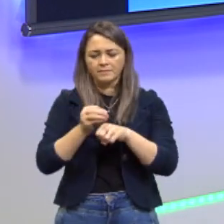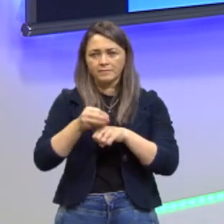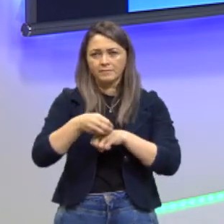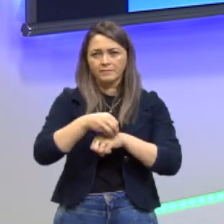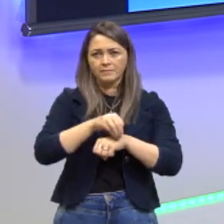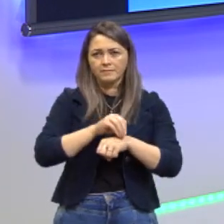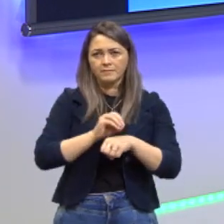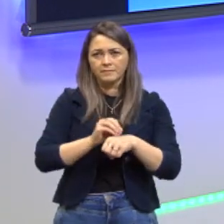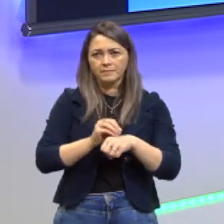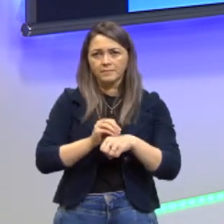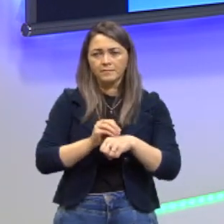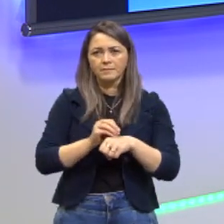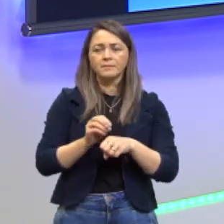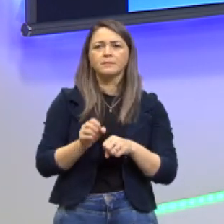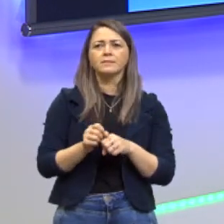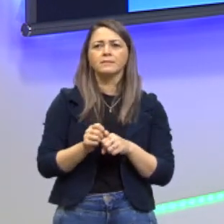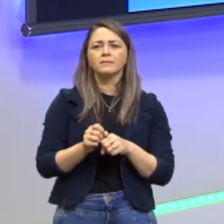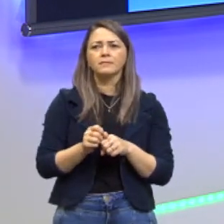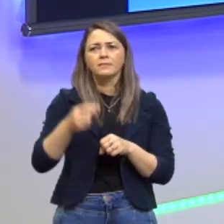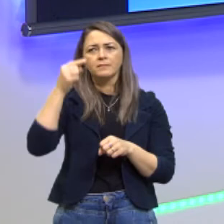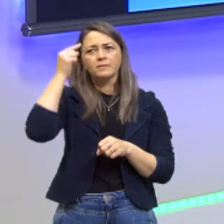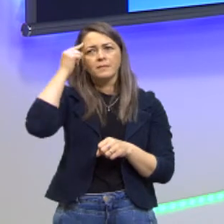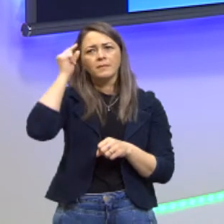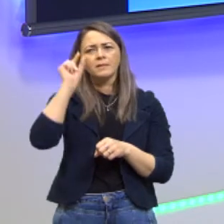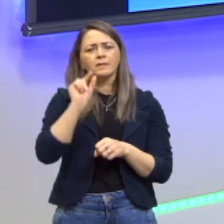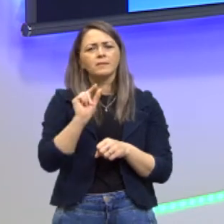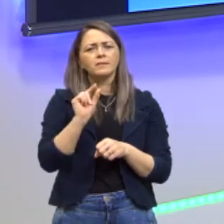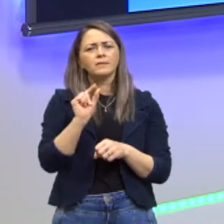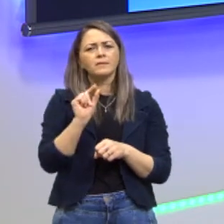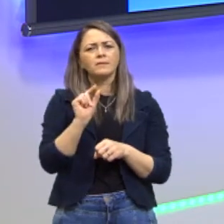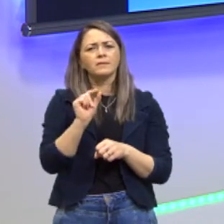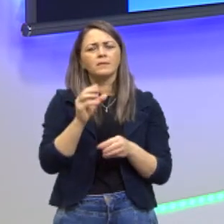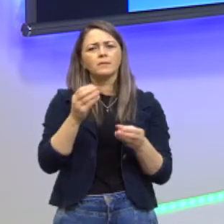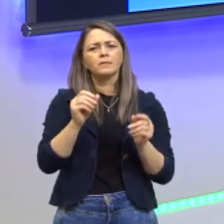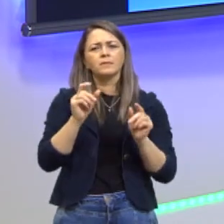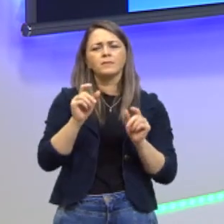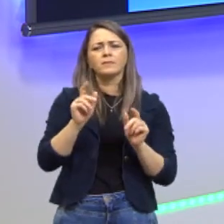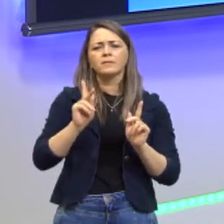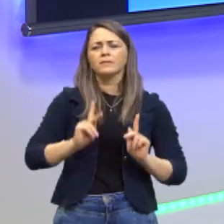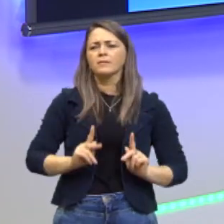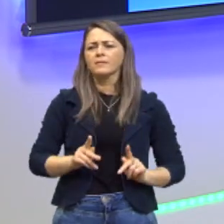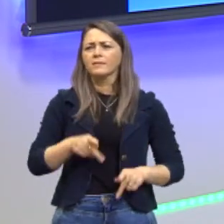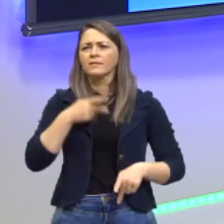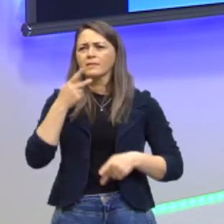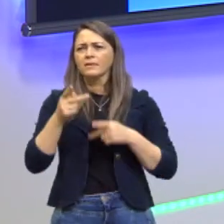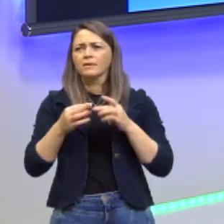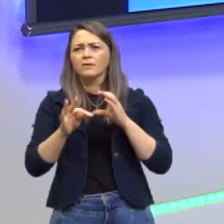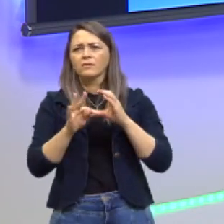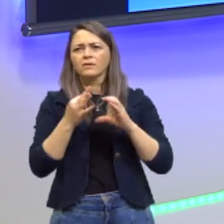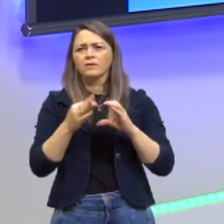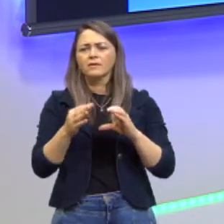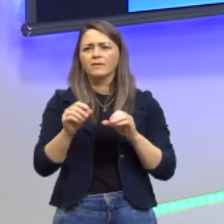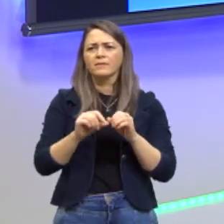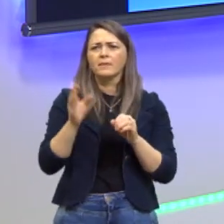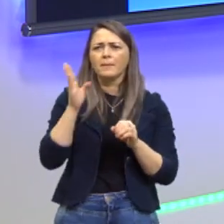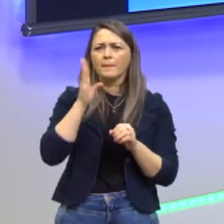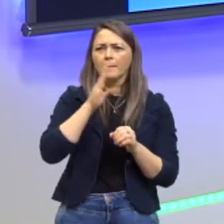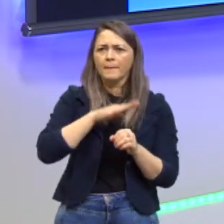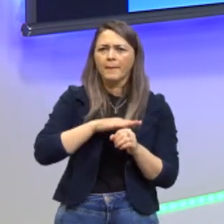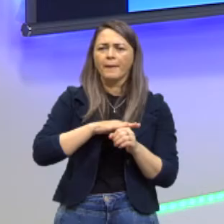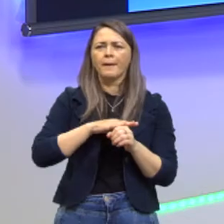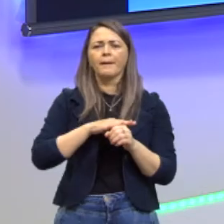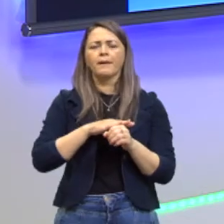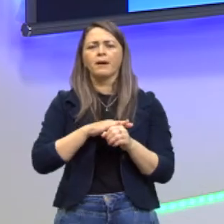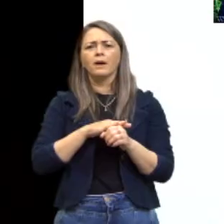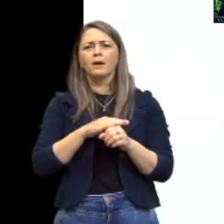Para vocês refletirem um pouco, ah, muitas pessoas dizem que os transgênicos fazem mal, né? Ou nós não